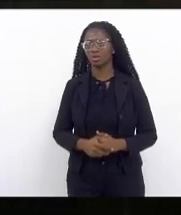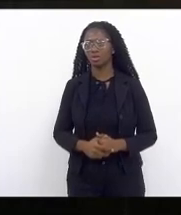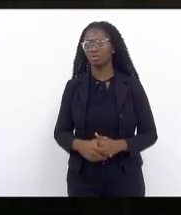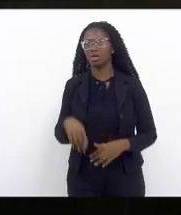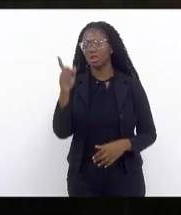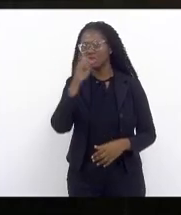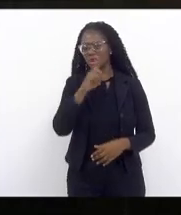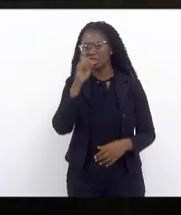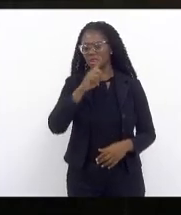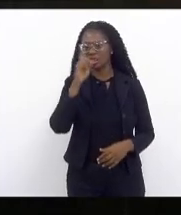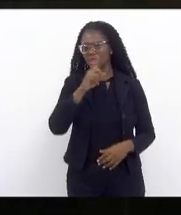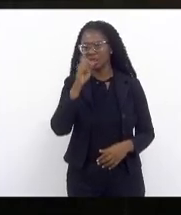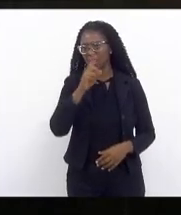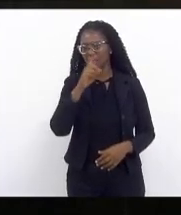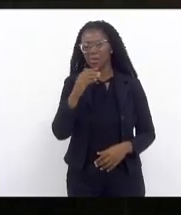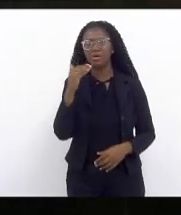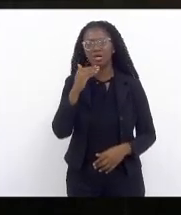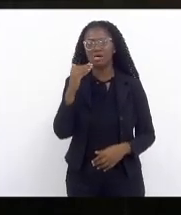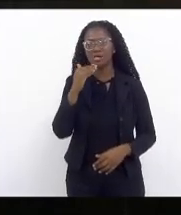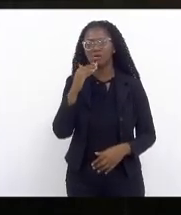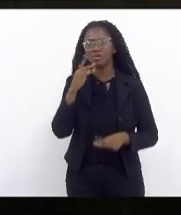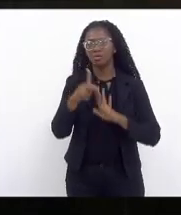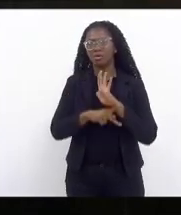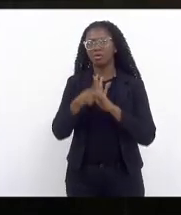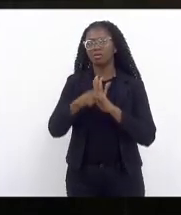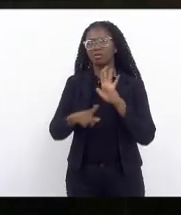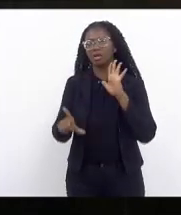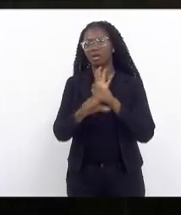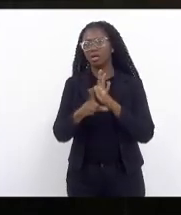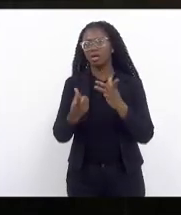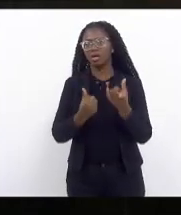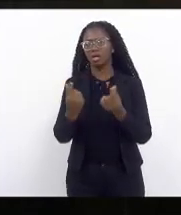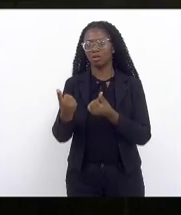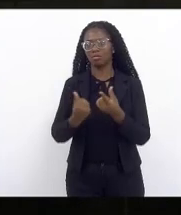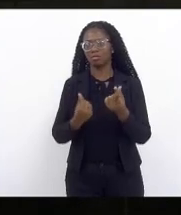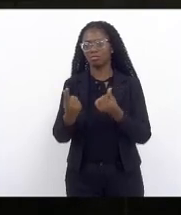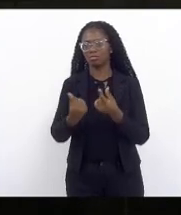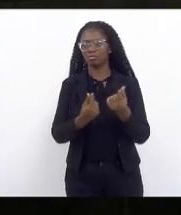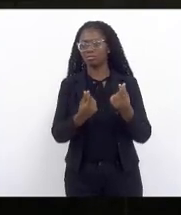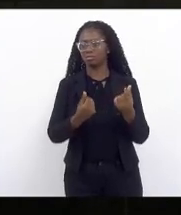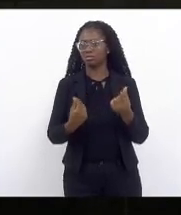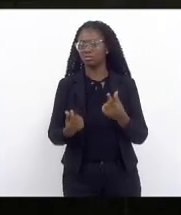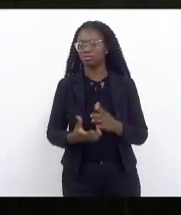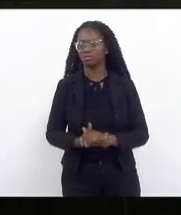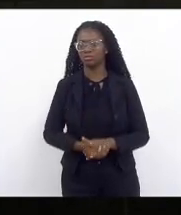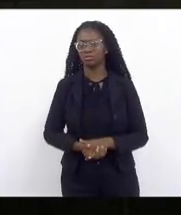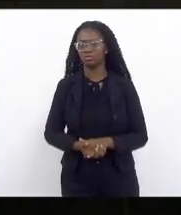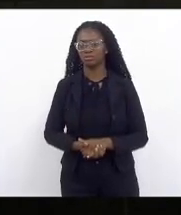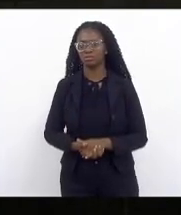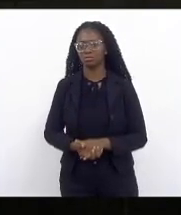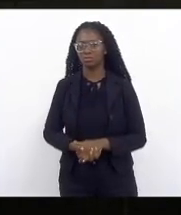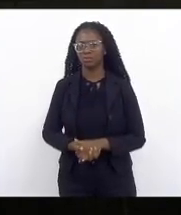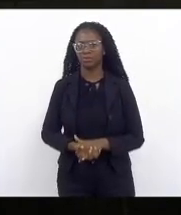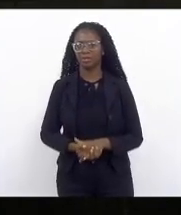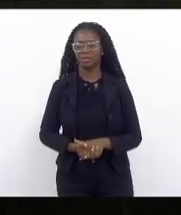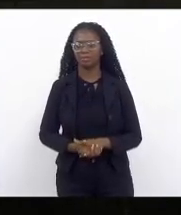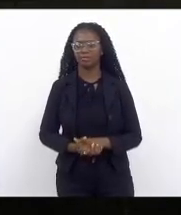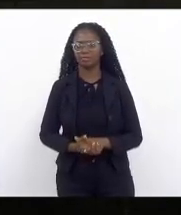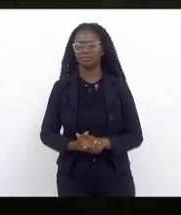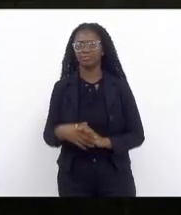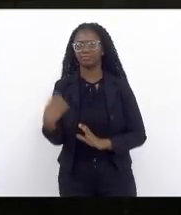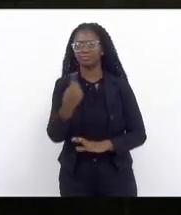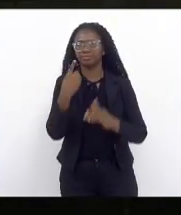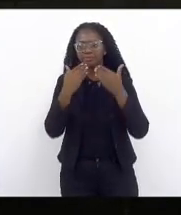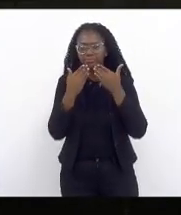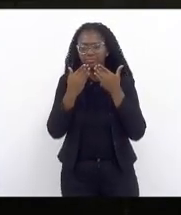o ano para o projeto da lei orçamentária anual que vamos votar nós apresentaremos